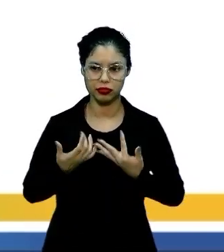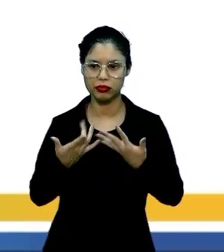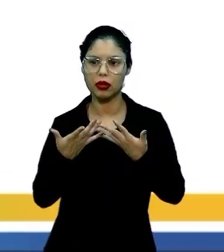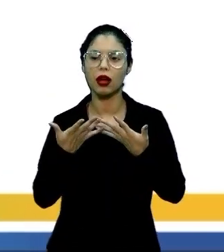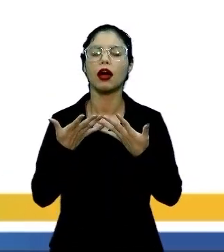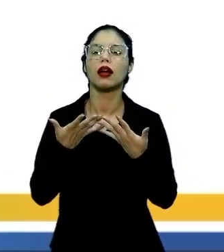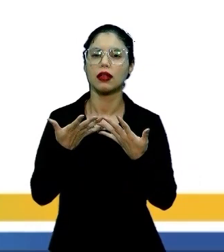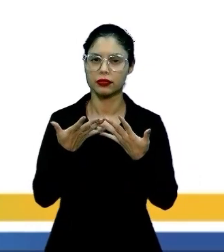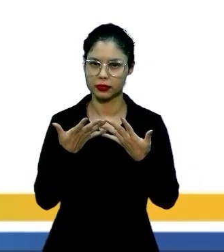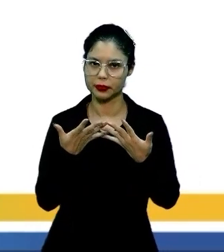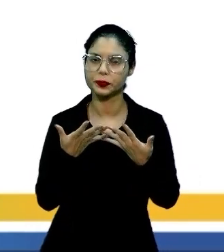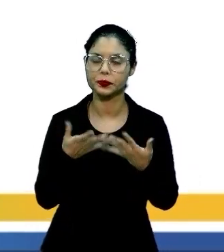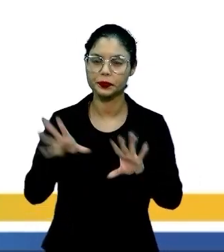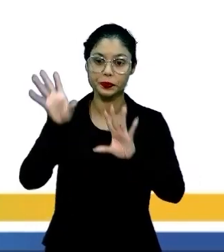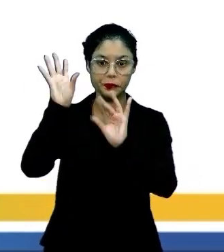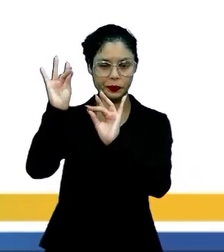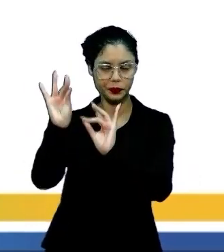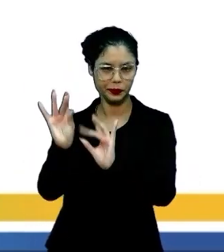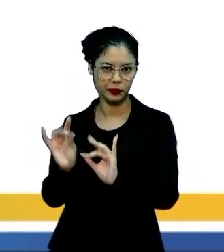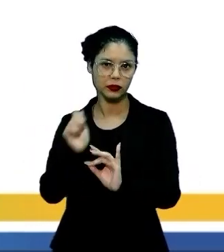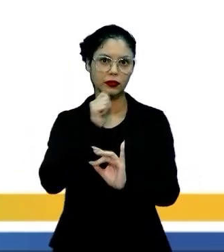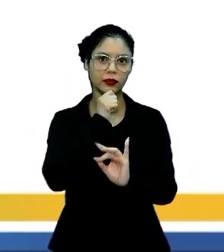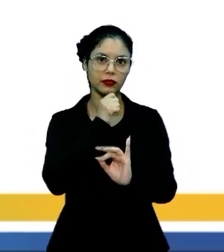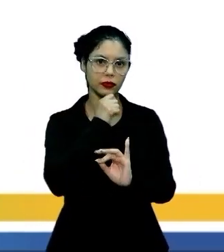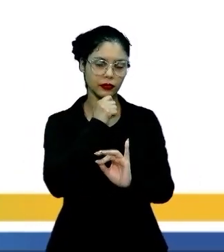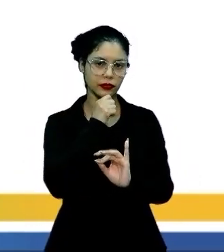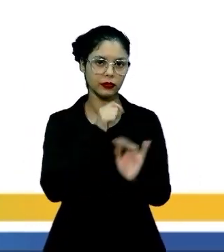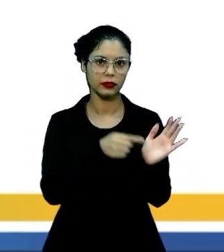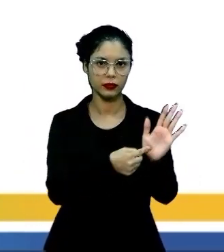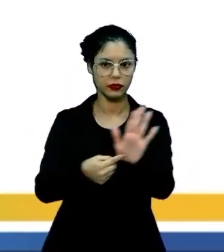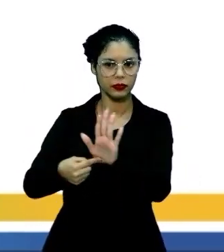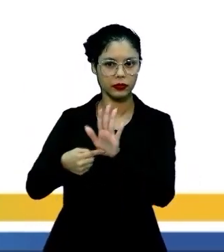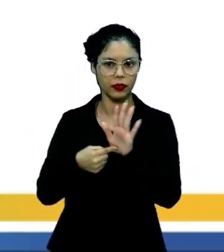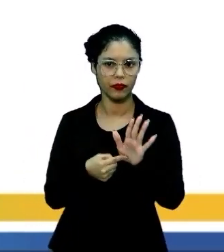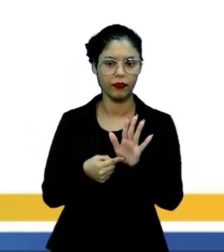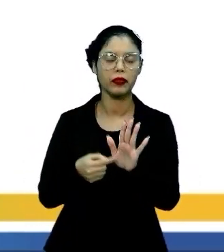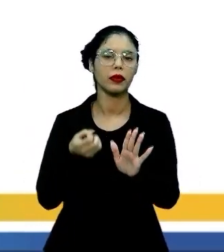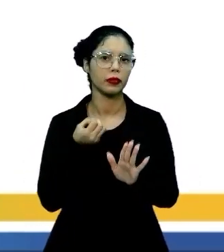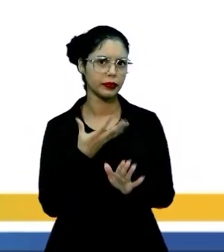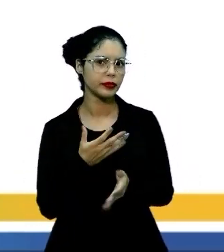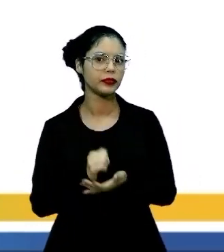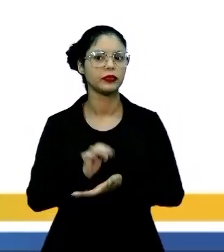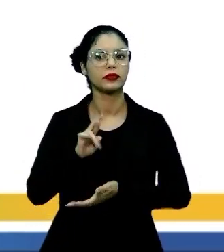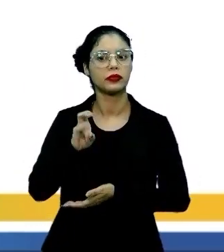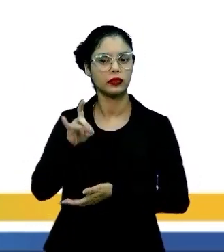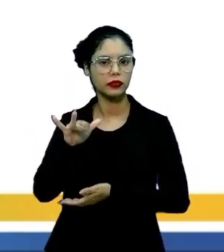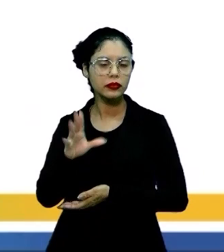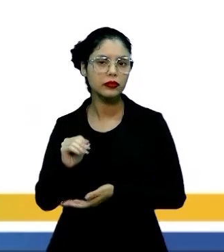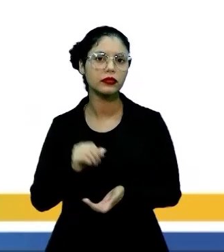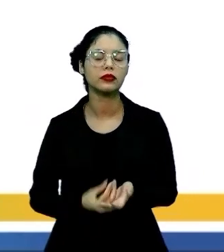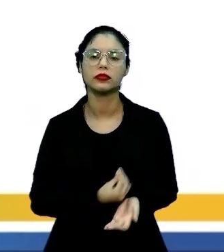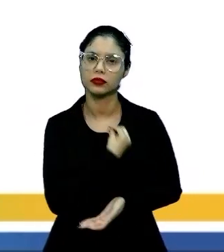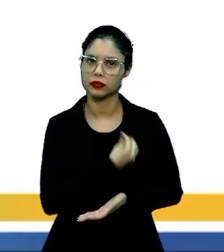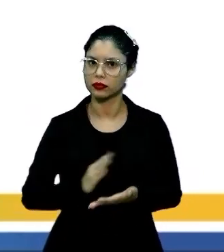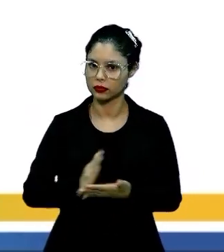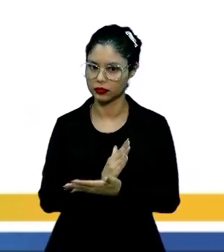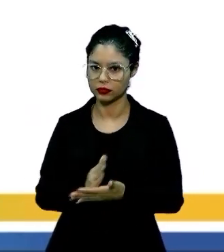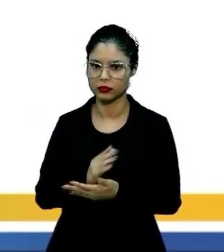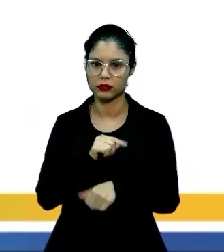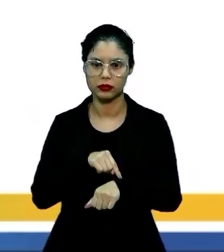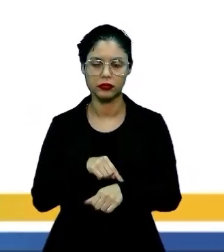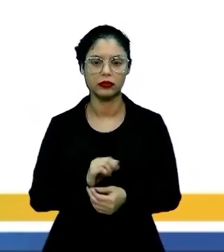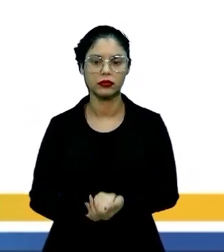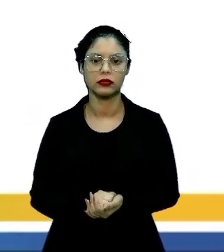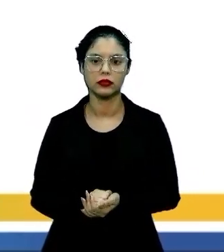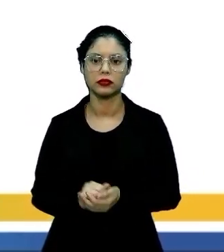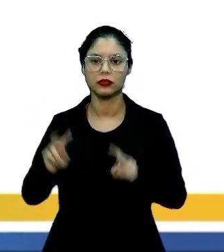quer dizer, esse detalhamento, ele mostra bem essa questão do erotismo presente em algumas obras, tá?